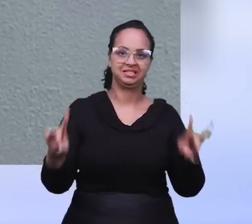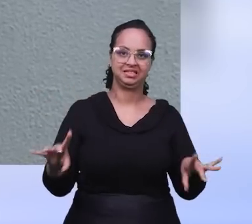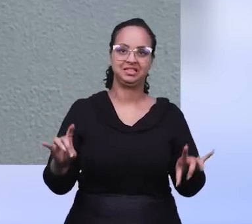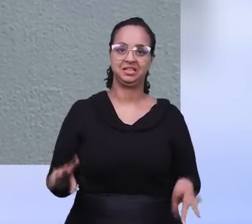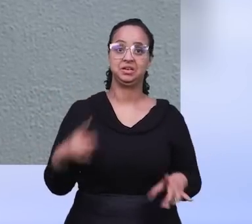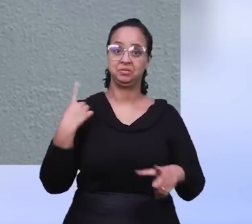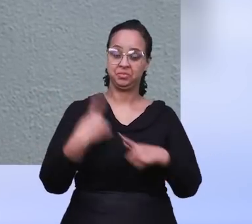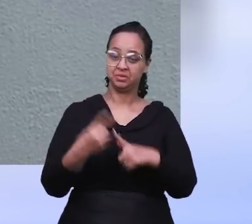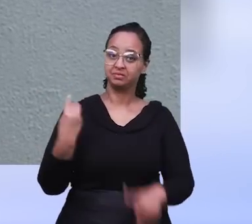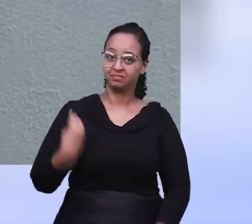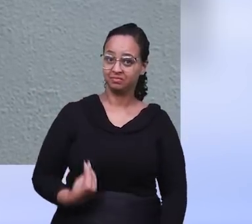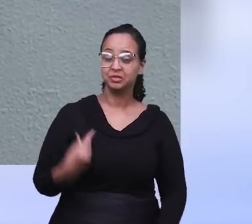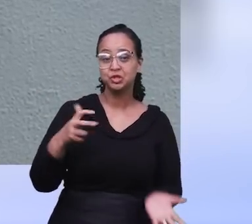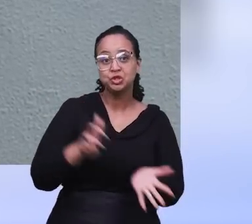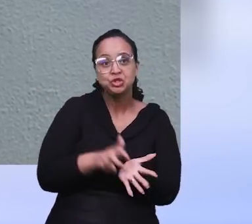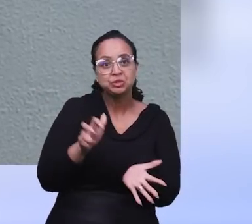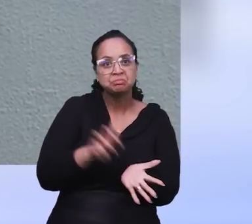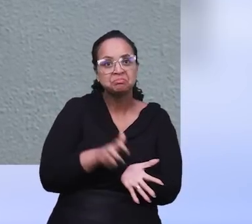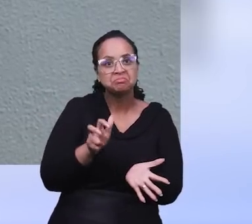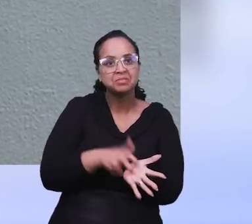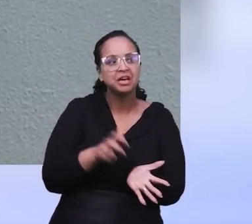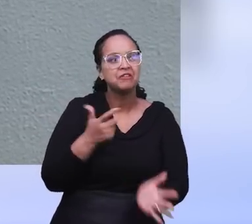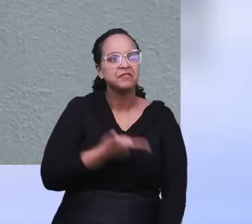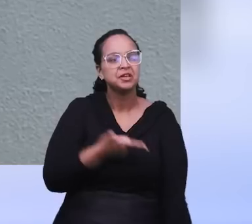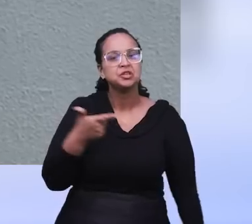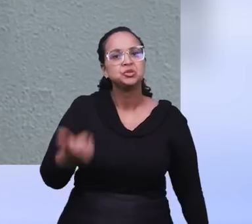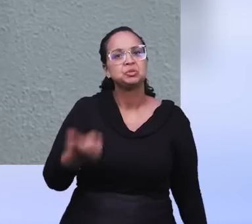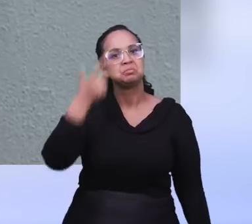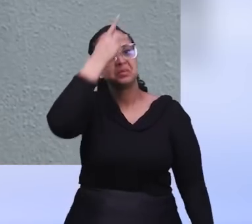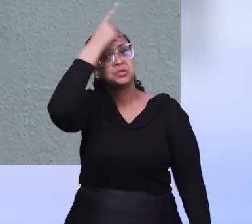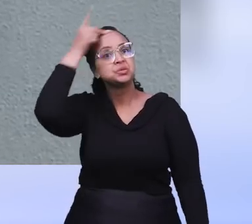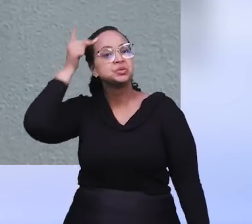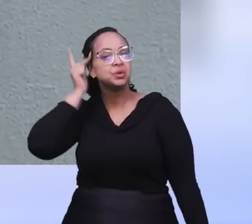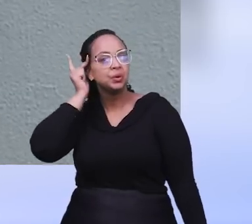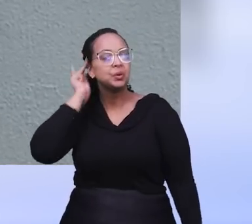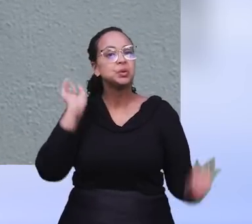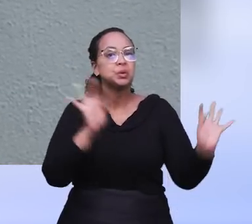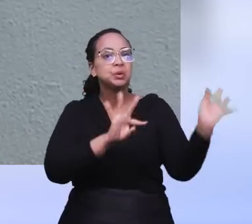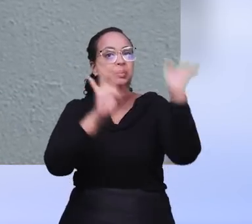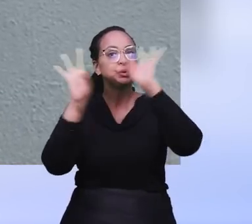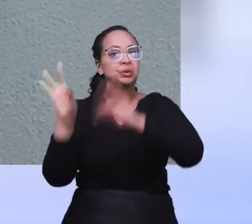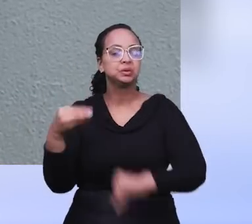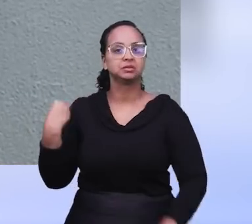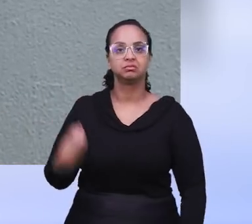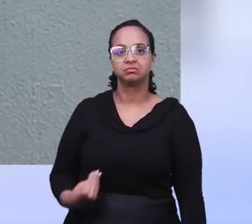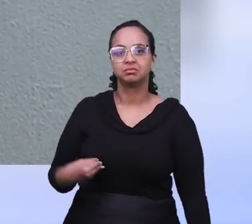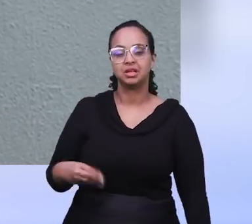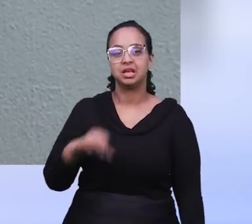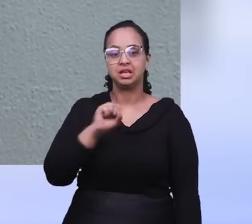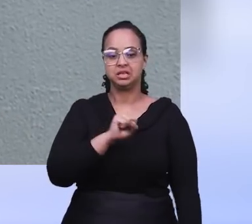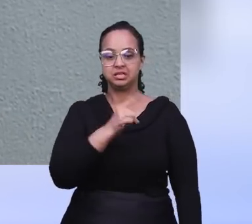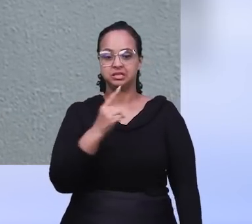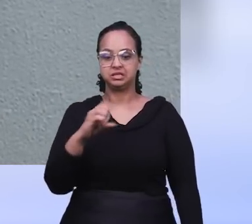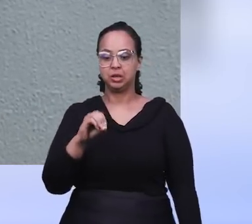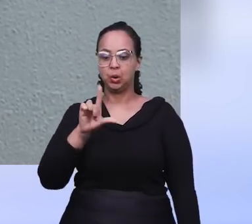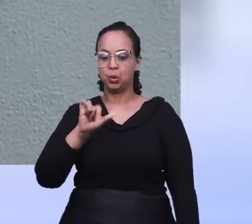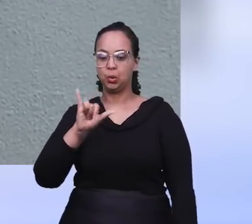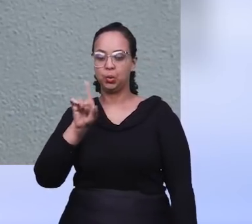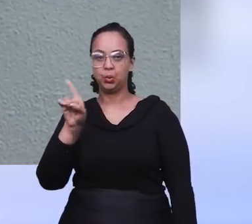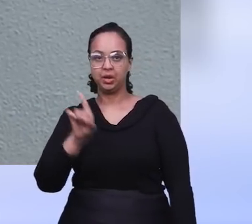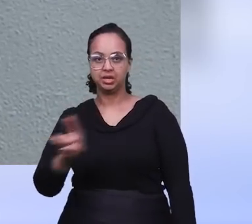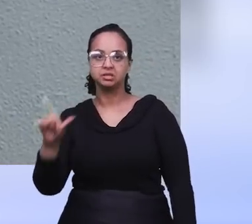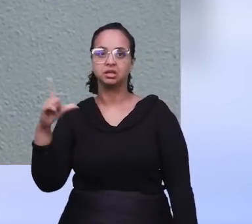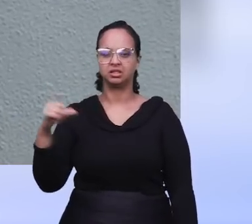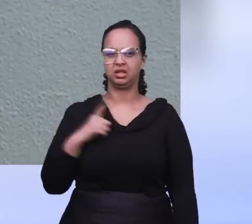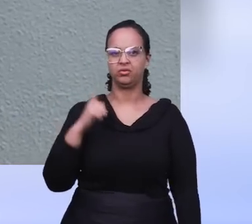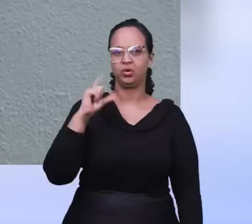especial, onde tivemos nesta manhã, o batismo de 21 irmãos, de toda a nossa área aqui de São Luís, sendo que